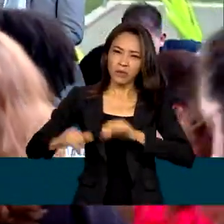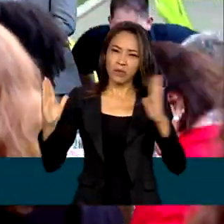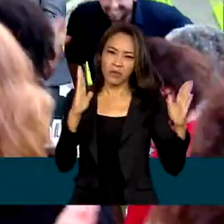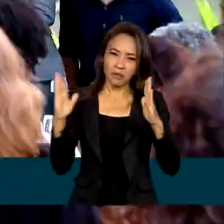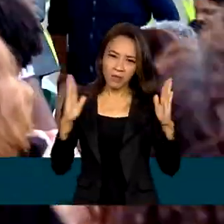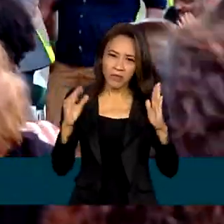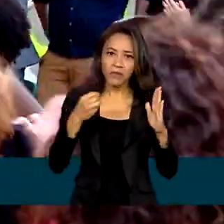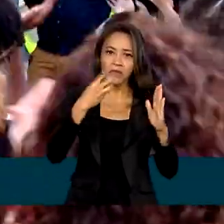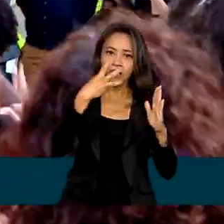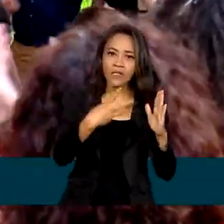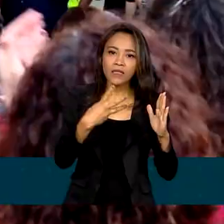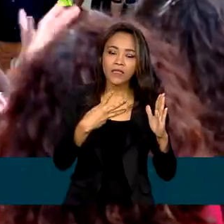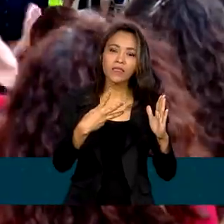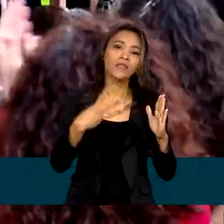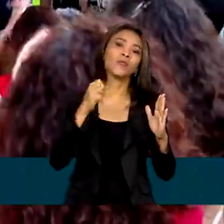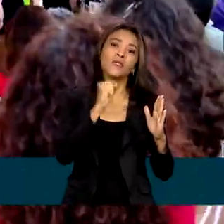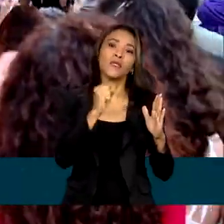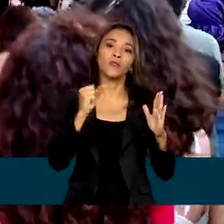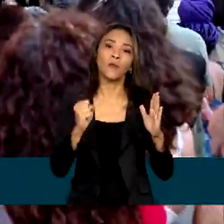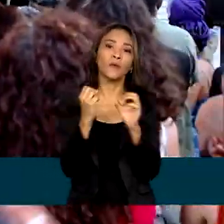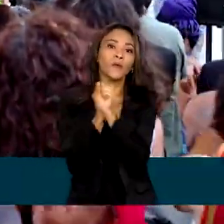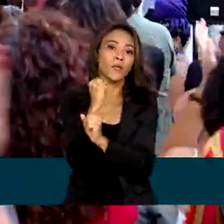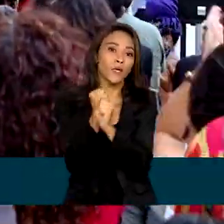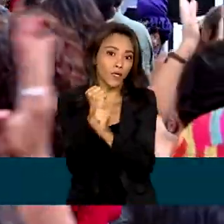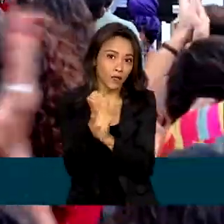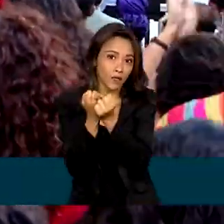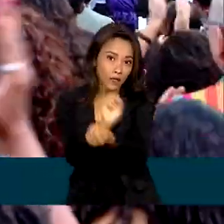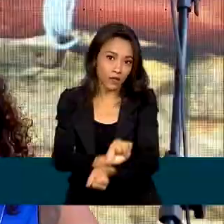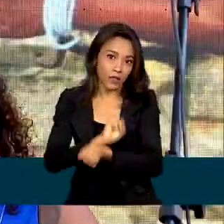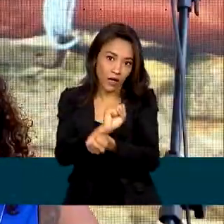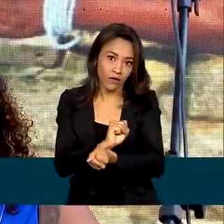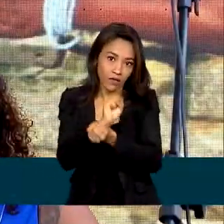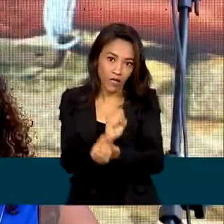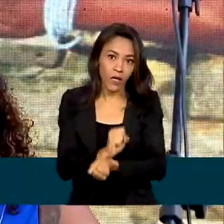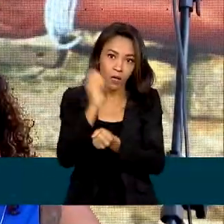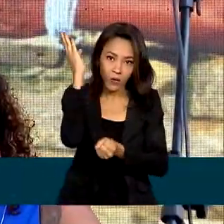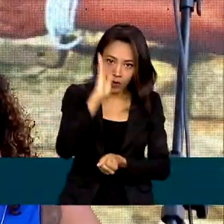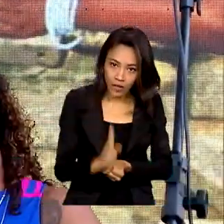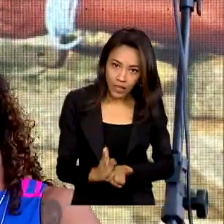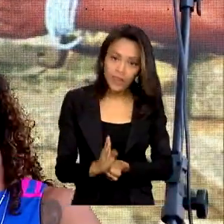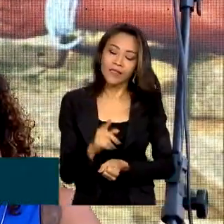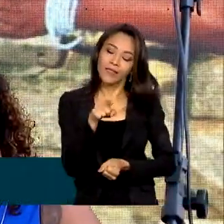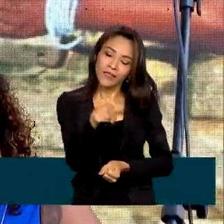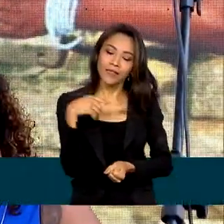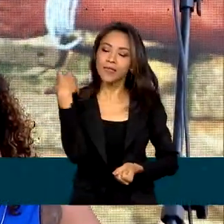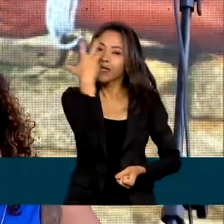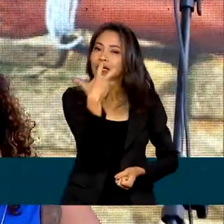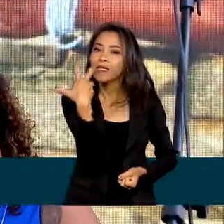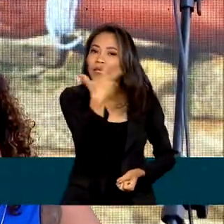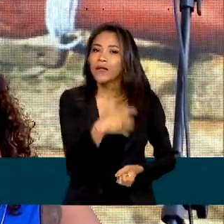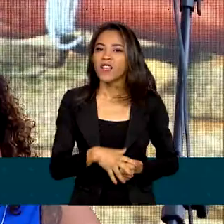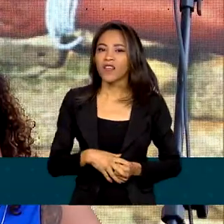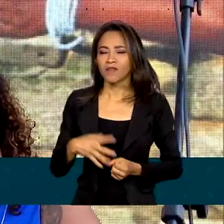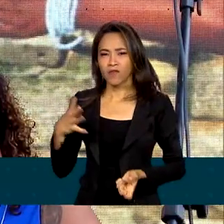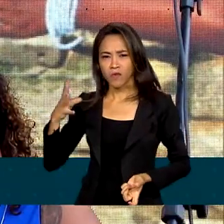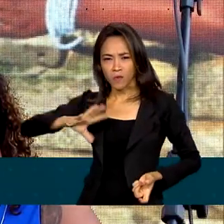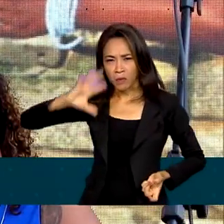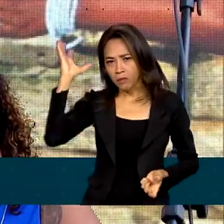388 anos de escravidão no Brasil. Vou aprender a ler para ensinar meus